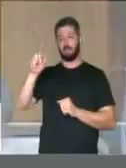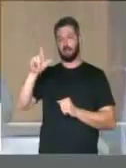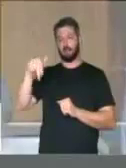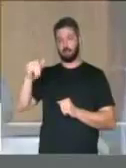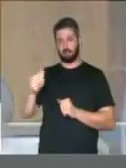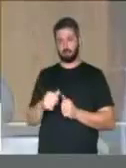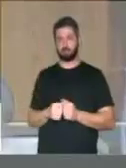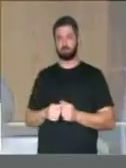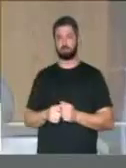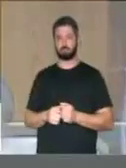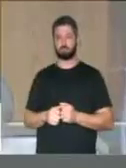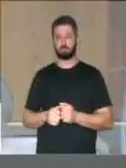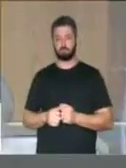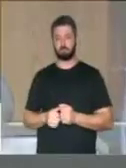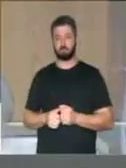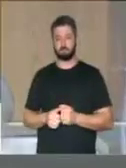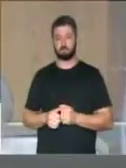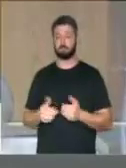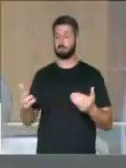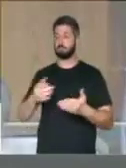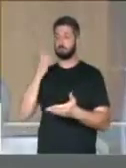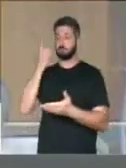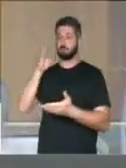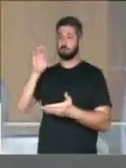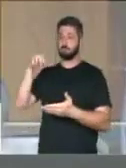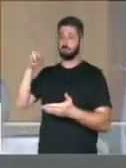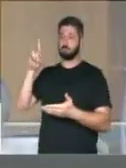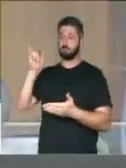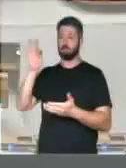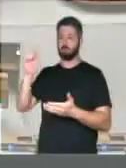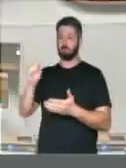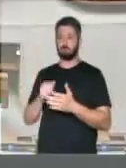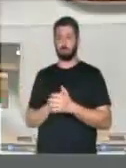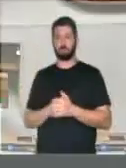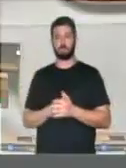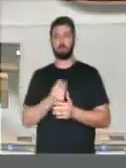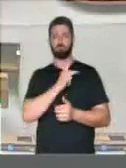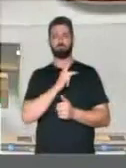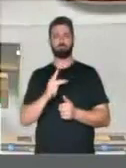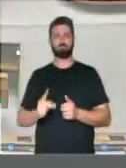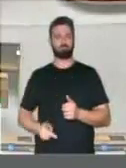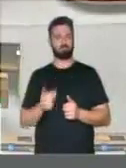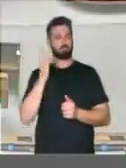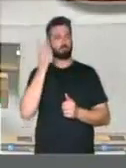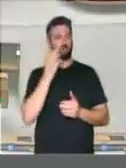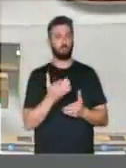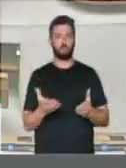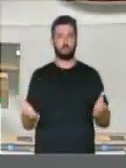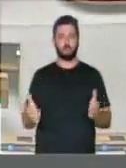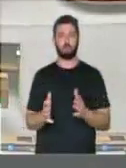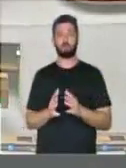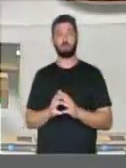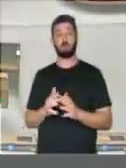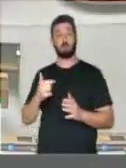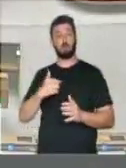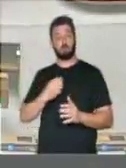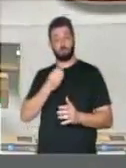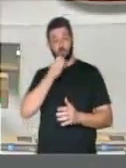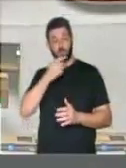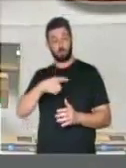Vindo prefeito, vice-prefeito, deputada Benedita Dacil. Senhor presidente, senhoras e senhores deputados, tive